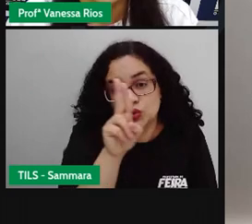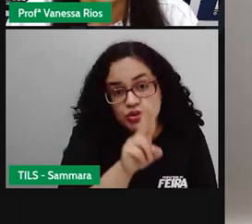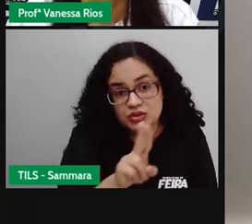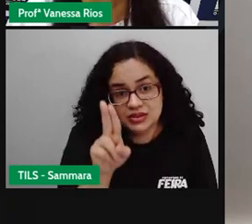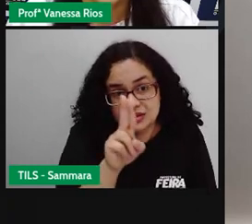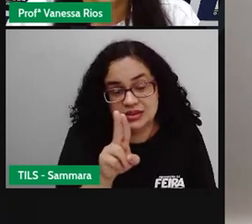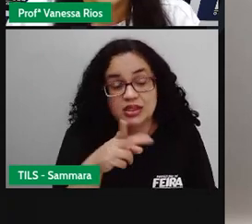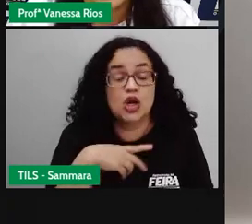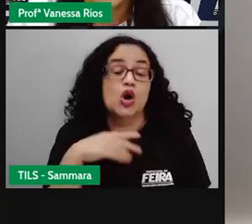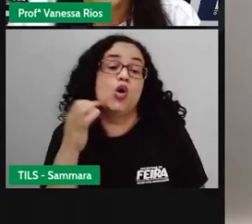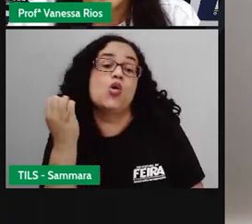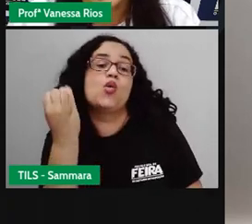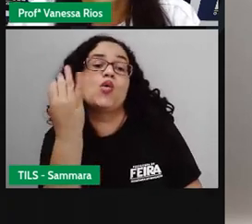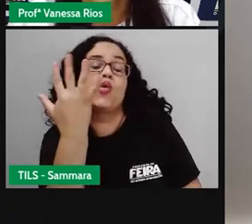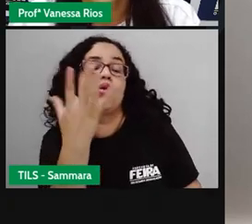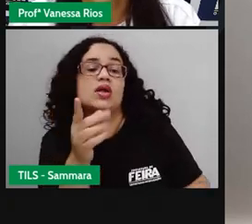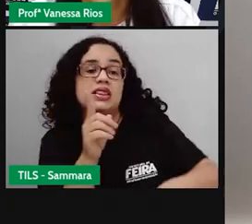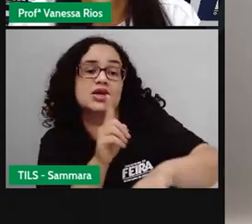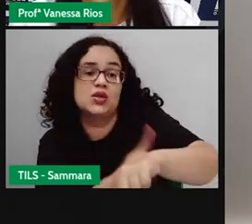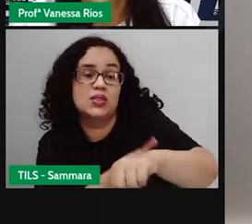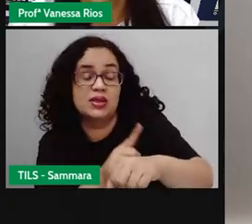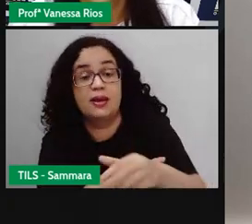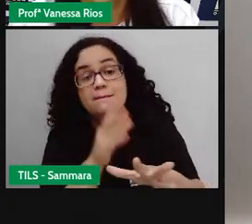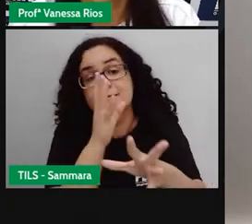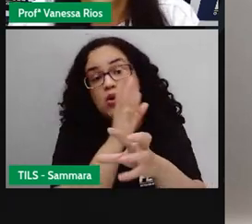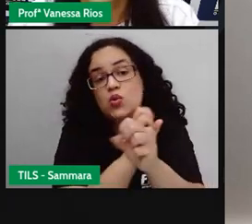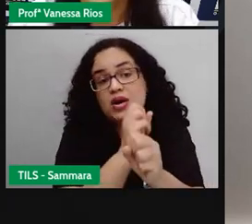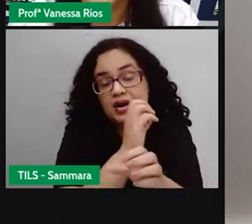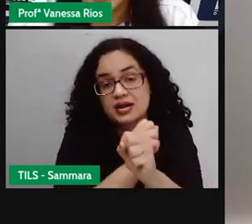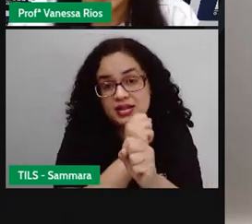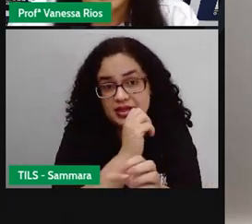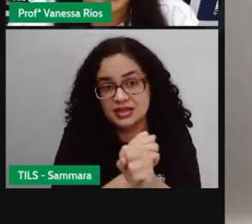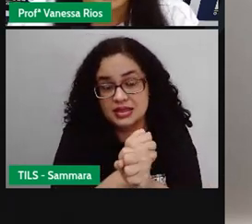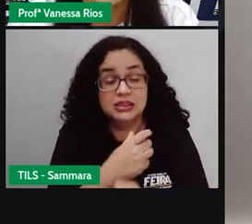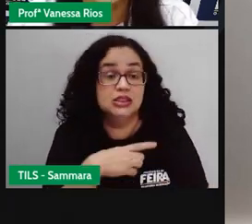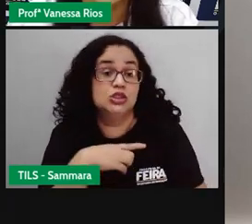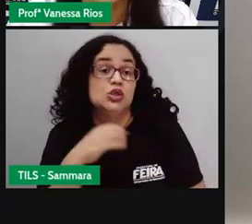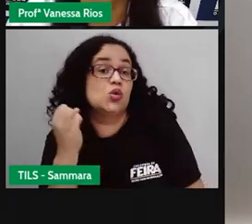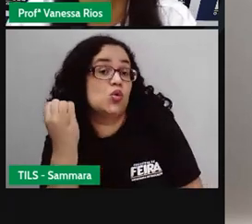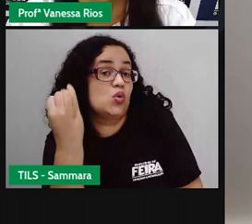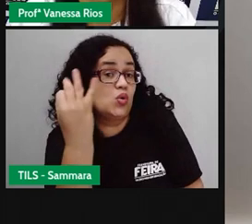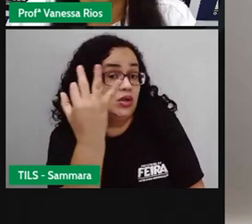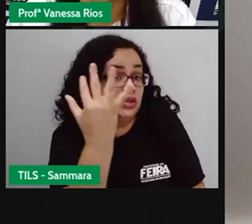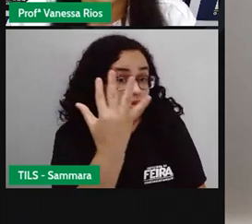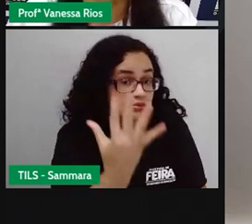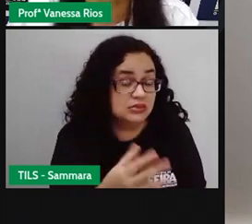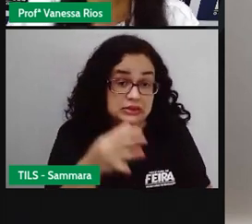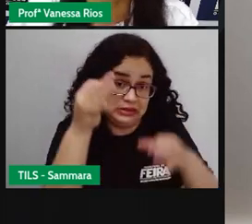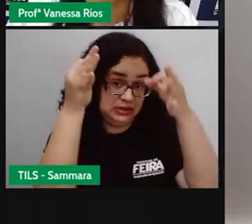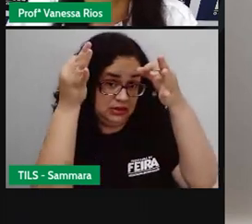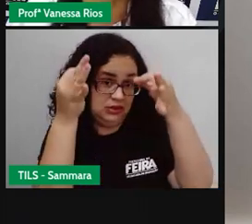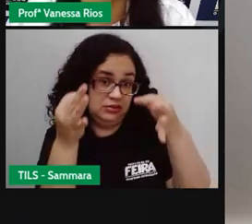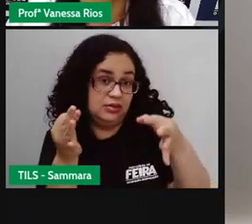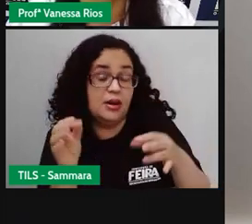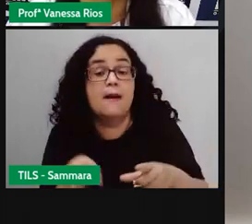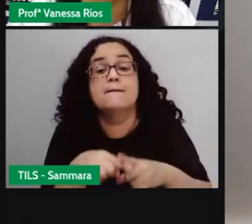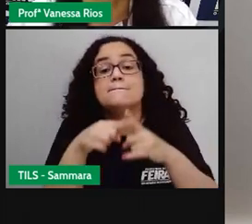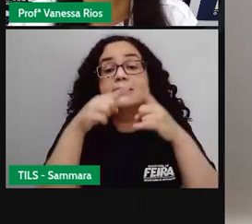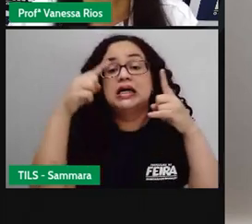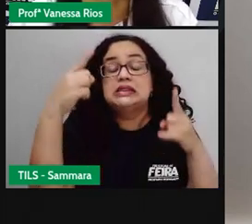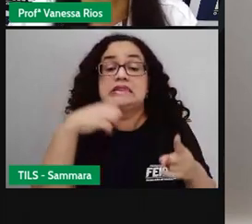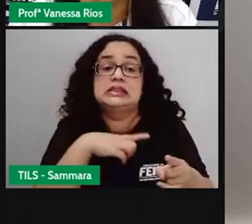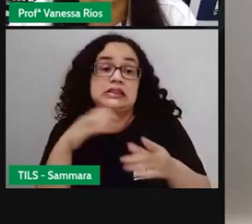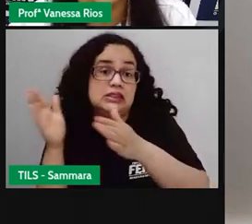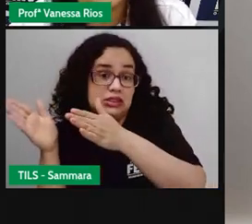para contar o tempo, para calcular o tempo, embora não permita a contagem do tempo de forma exata, mas aí tem um